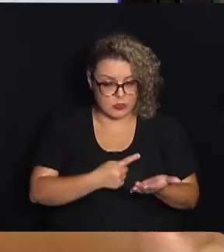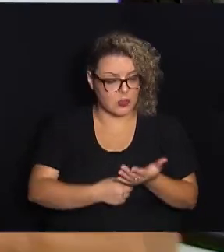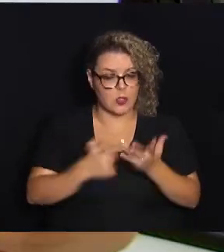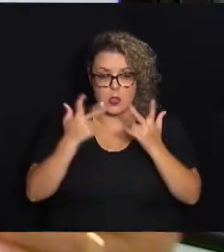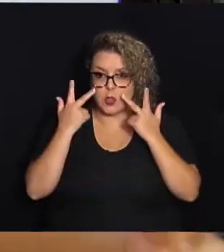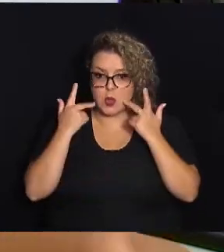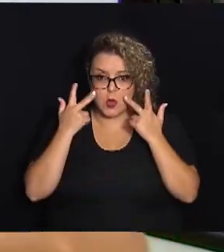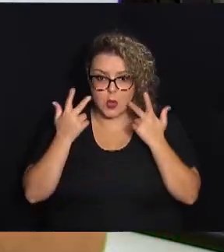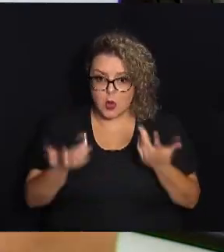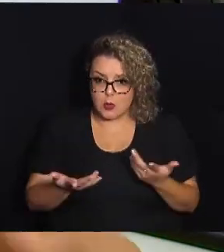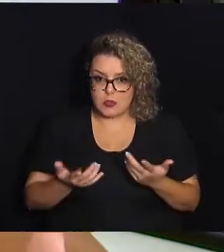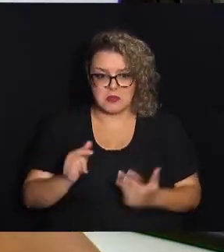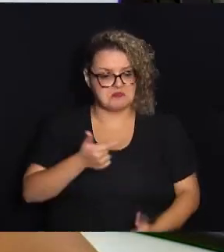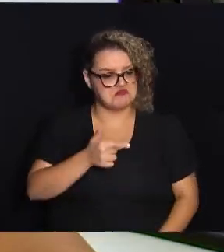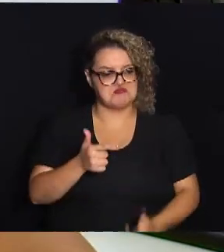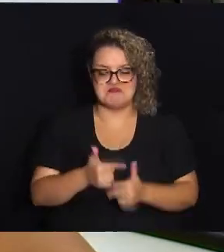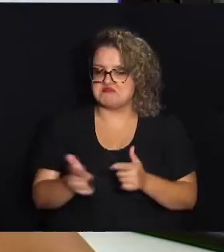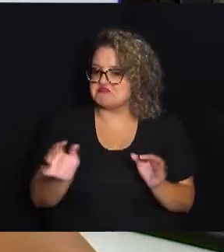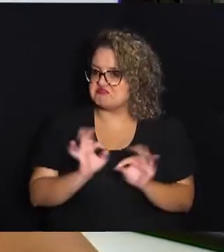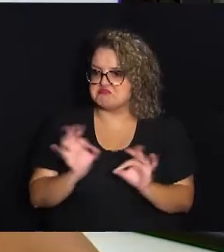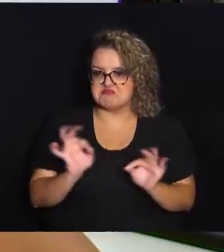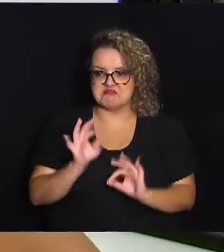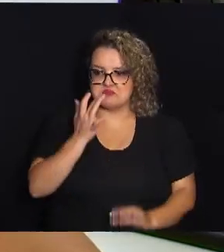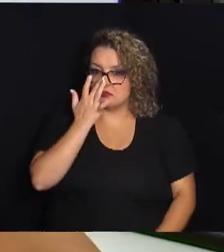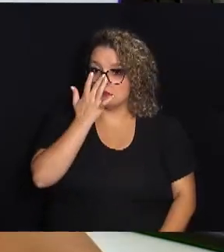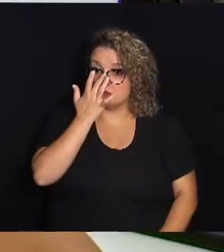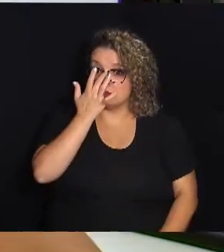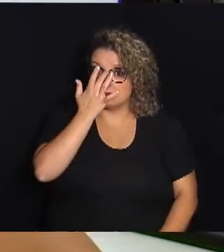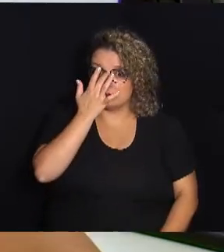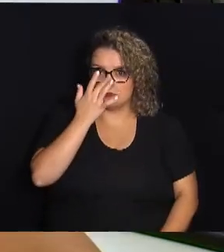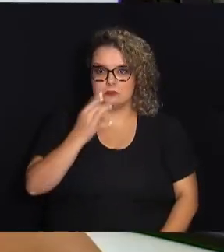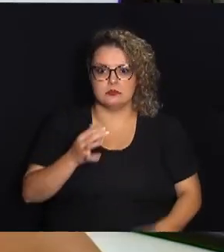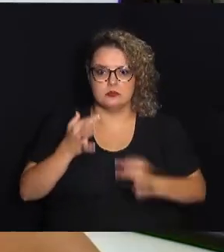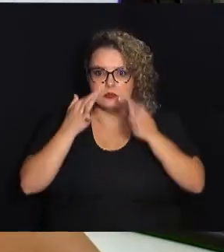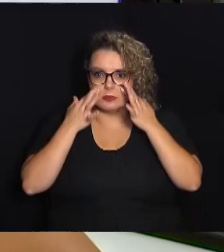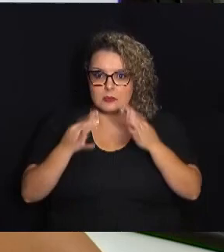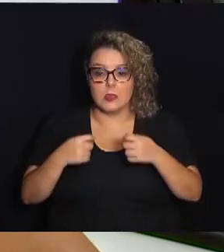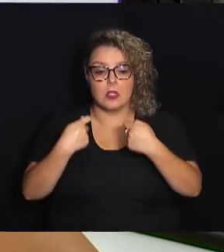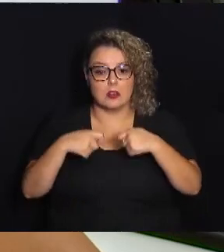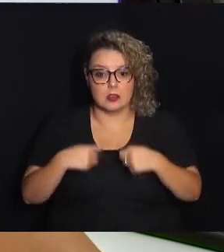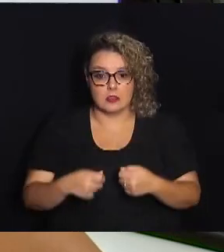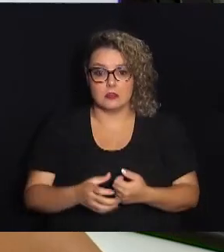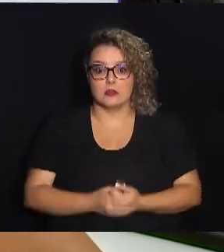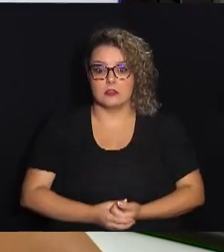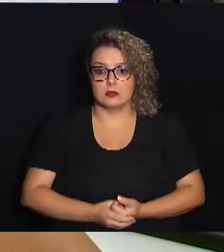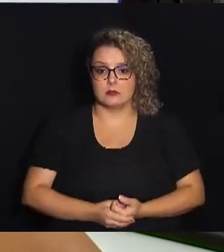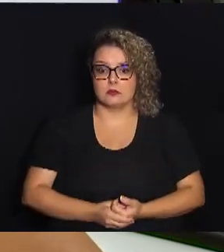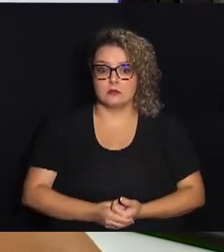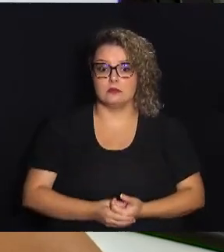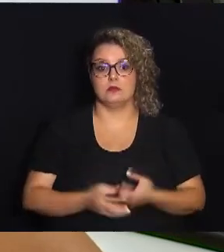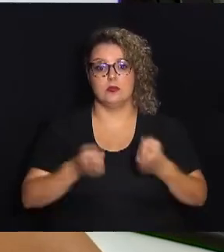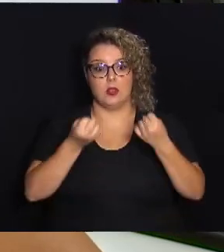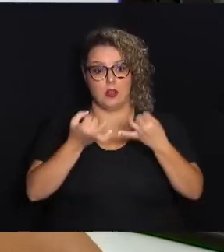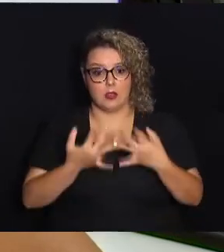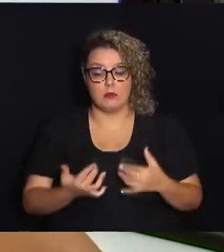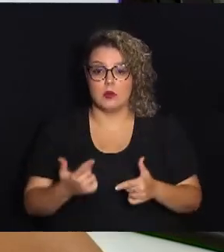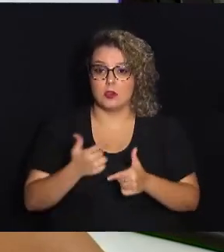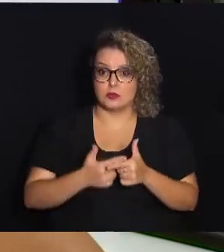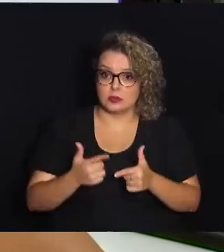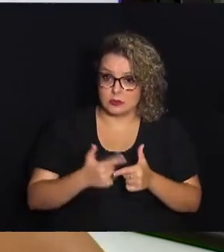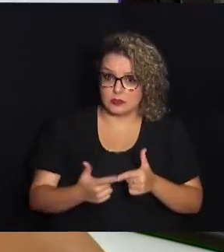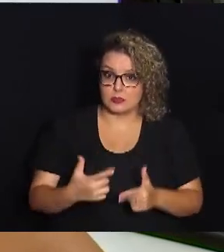fosse uma consulta presencial, não tive problema nenhum, ele me deu atenção necessária,